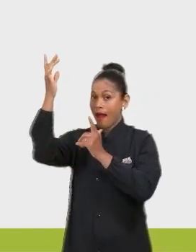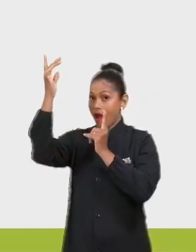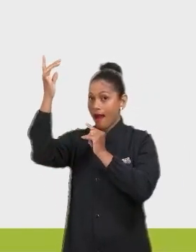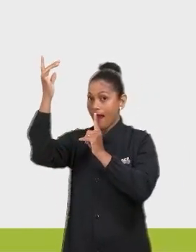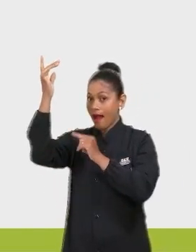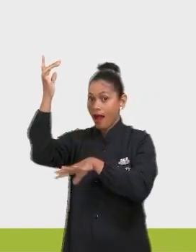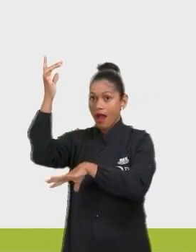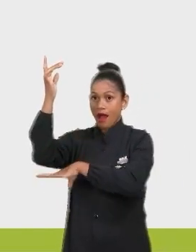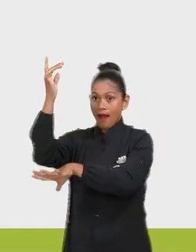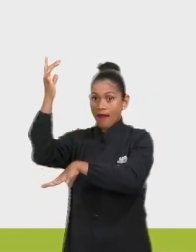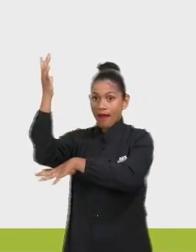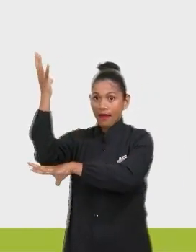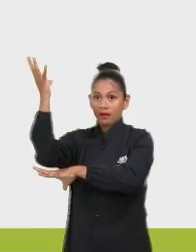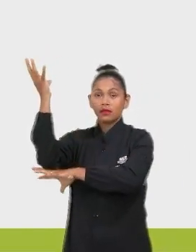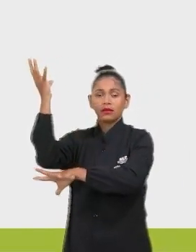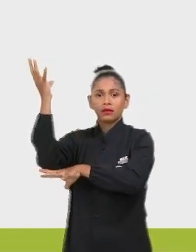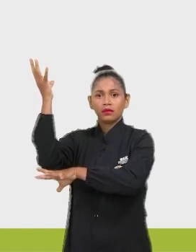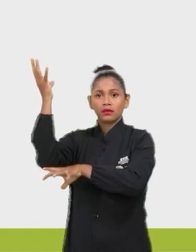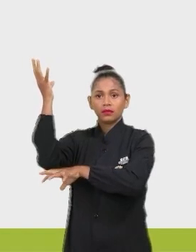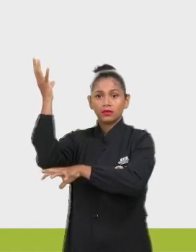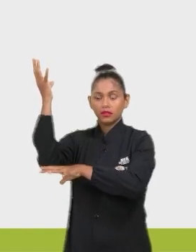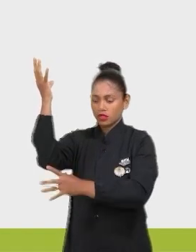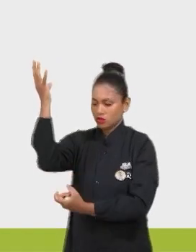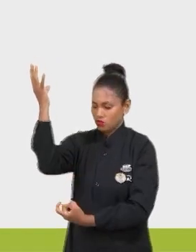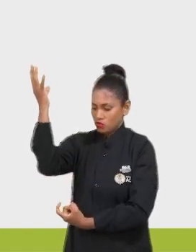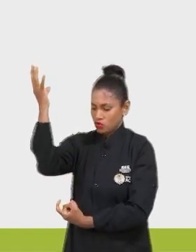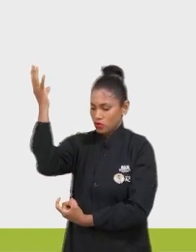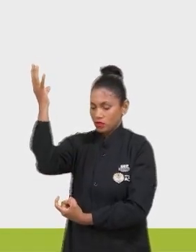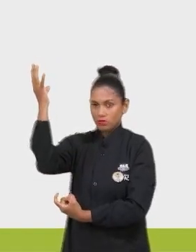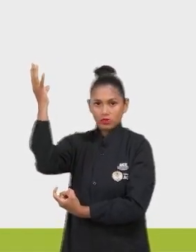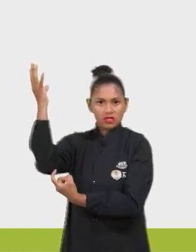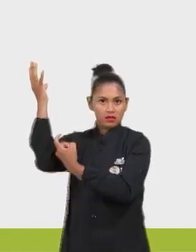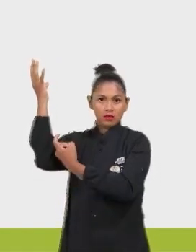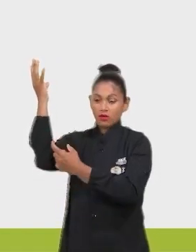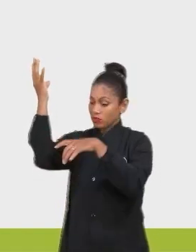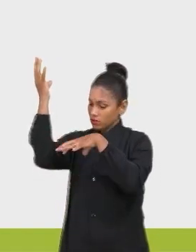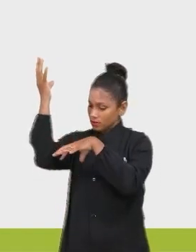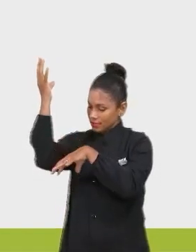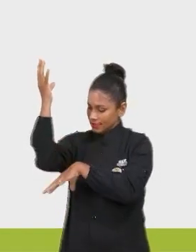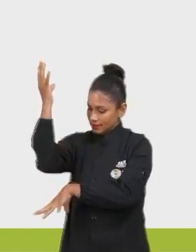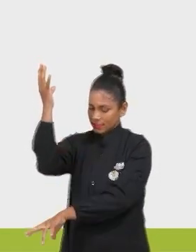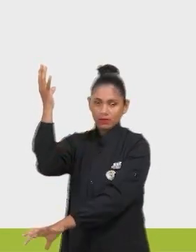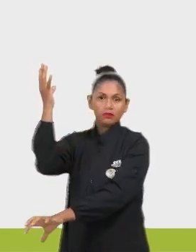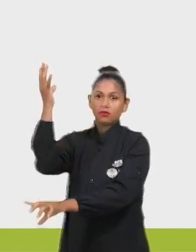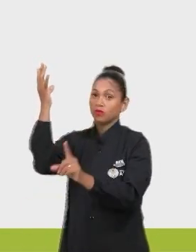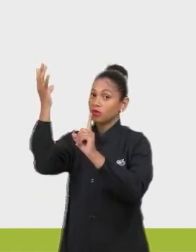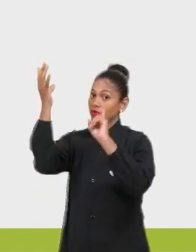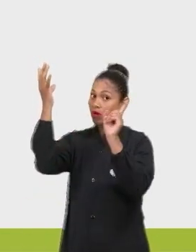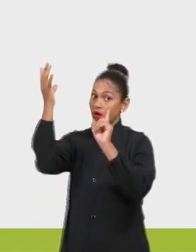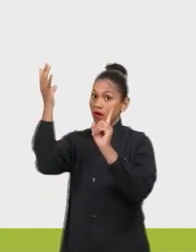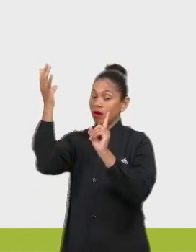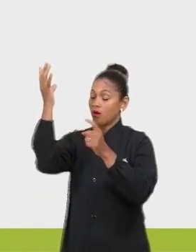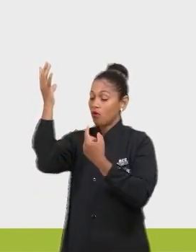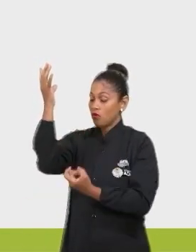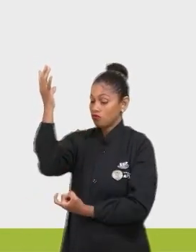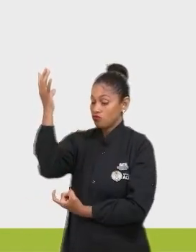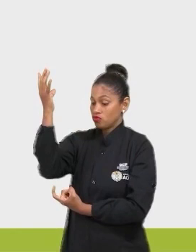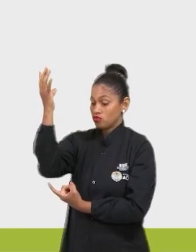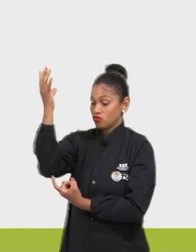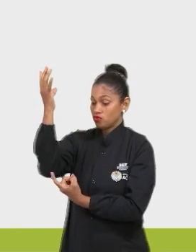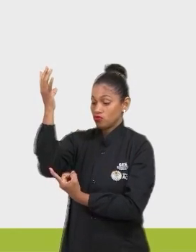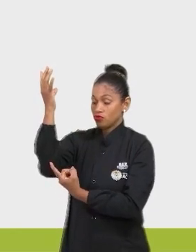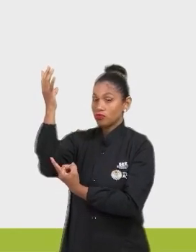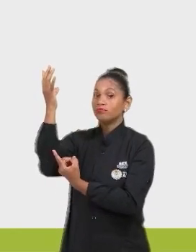saindo. Eu vou apagar isso aqui. Ela está, na verdade,